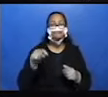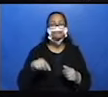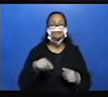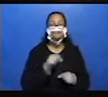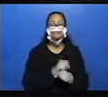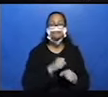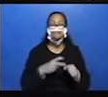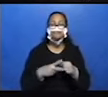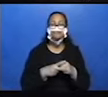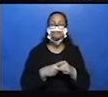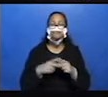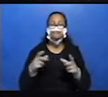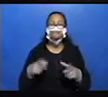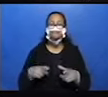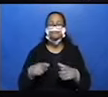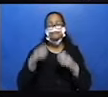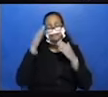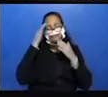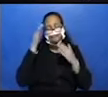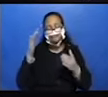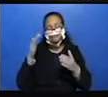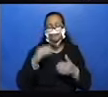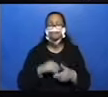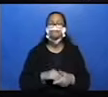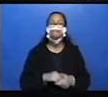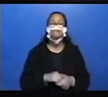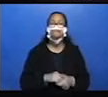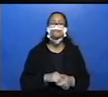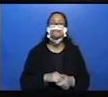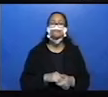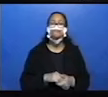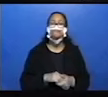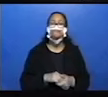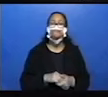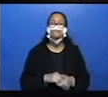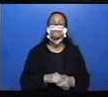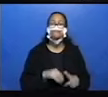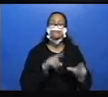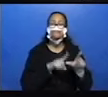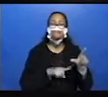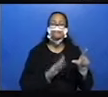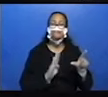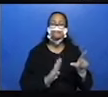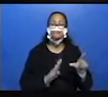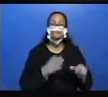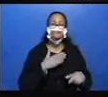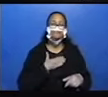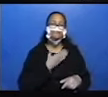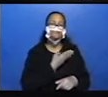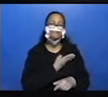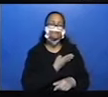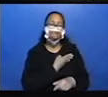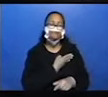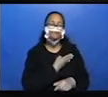lugar. Obrigada. Então, a gente continua agora aqui, ó. Meu amigo está jogando bola